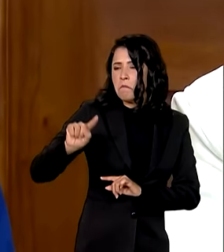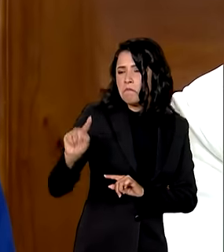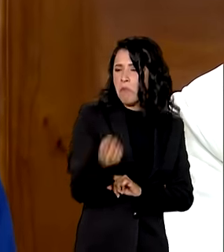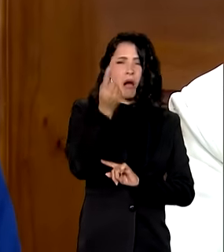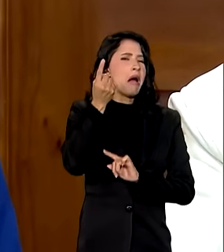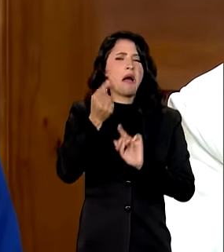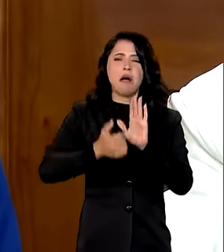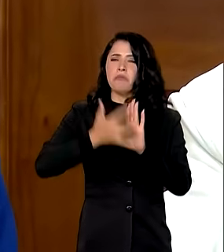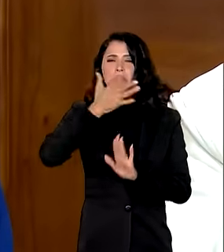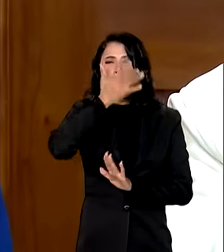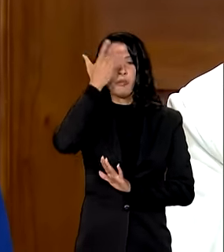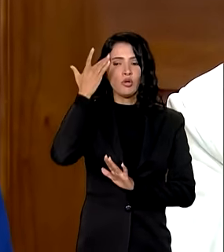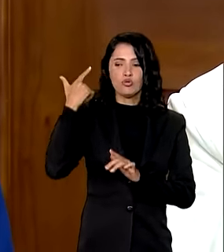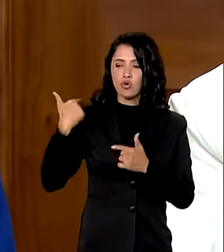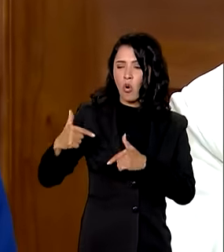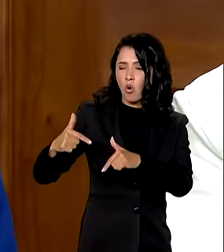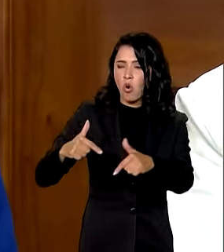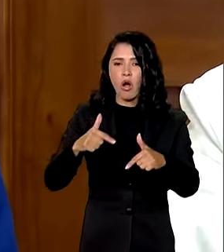de pessoas,